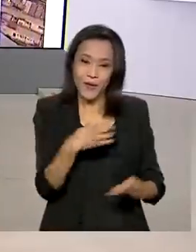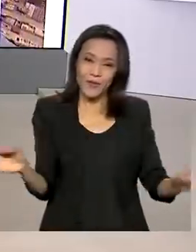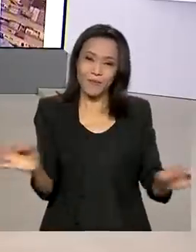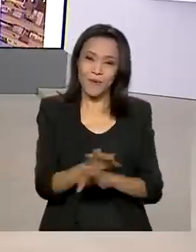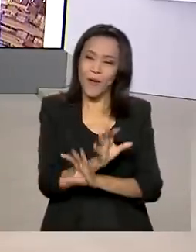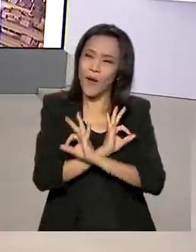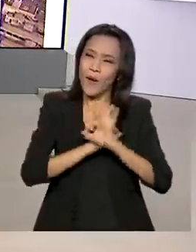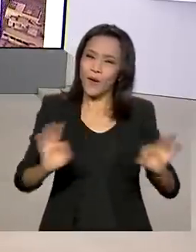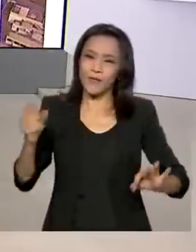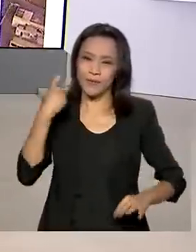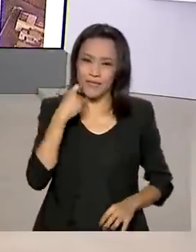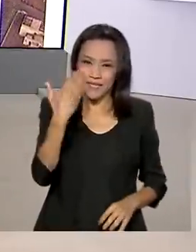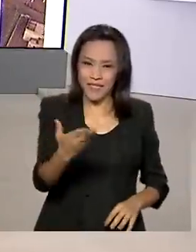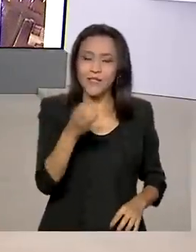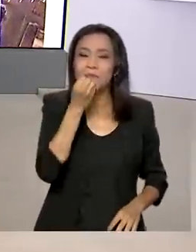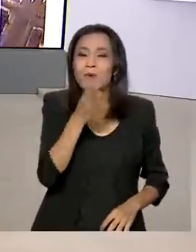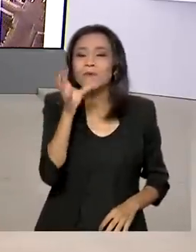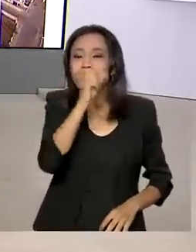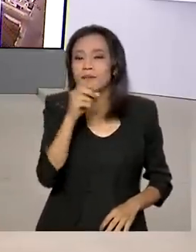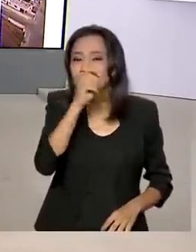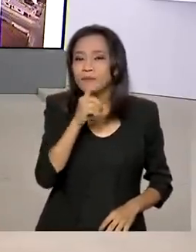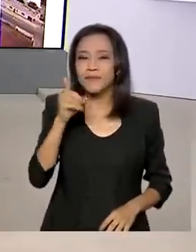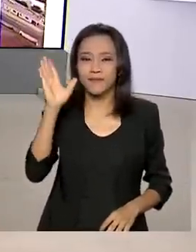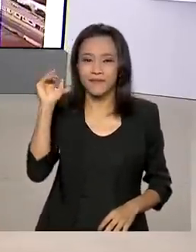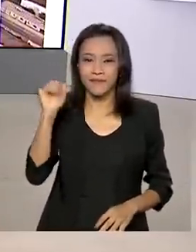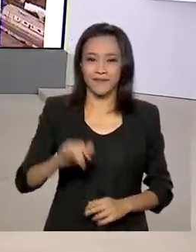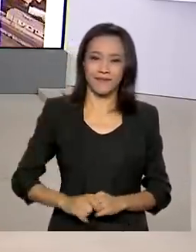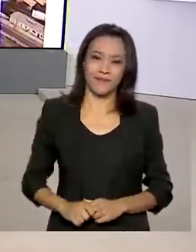ótima sexta-feira para você e um bom fim de semana. Tchau!